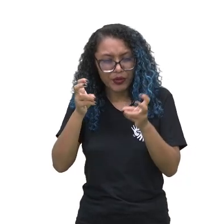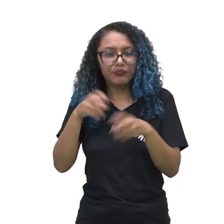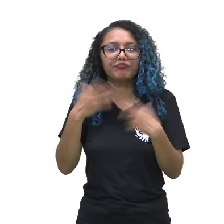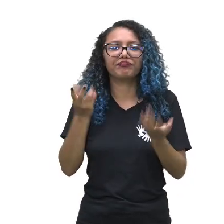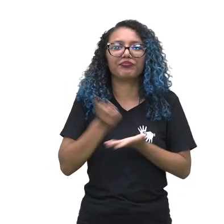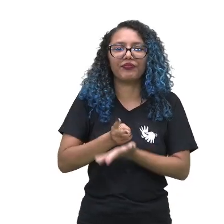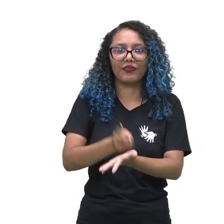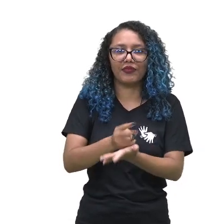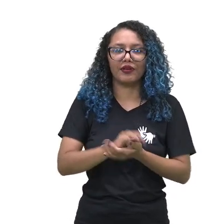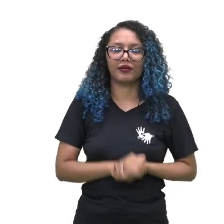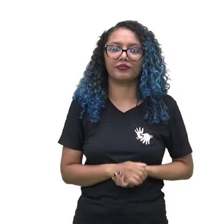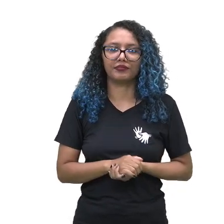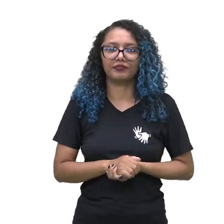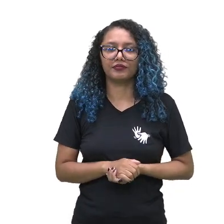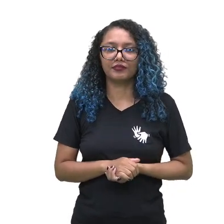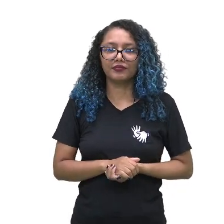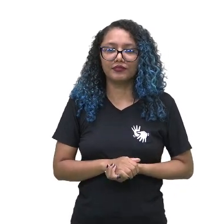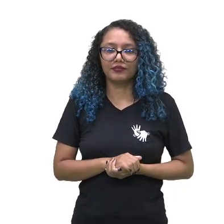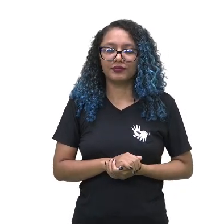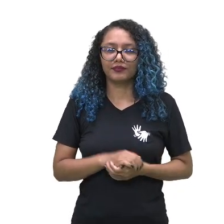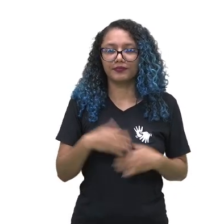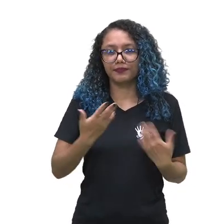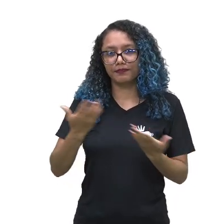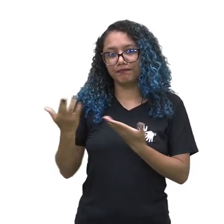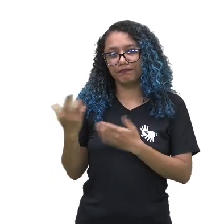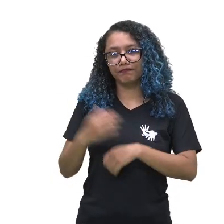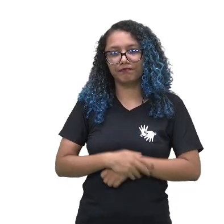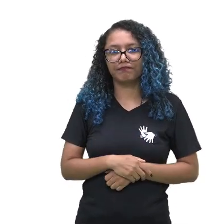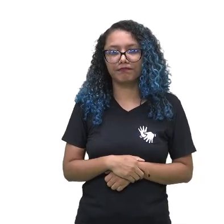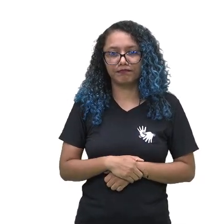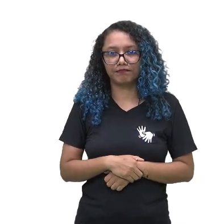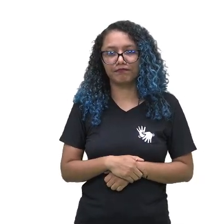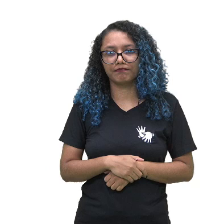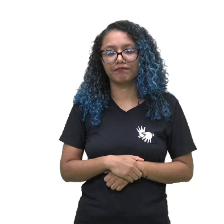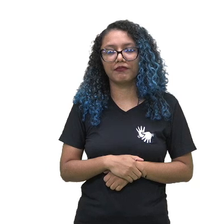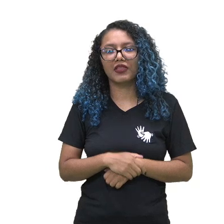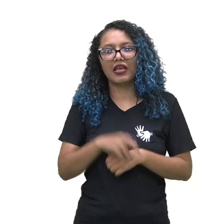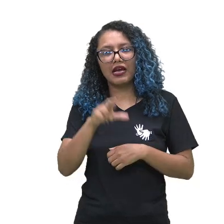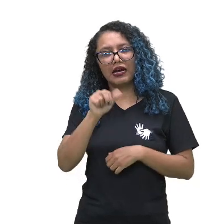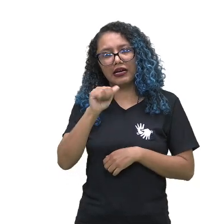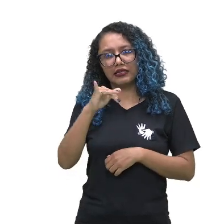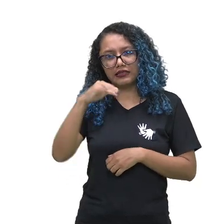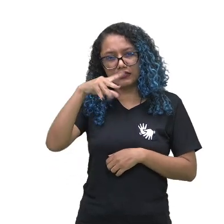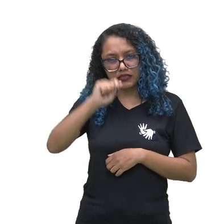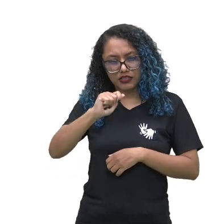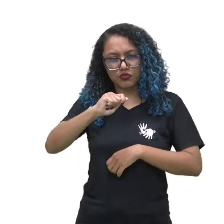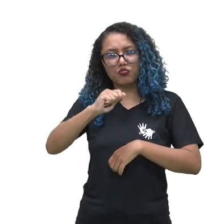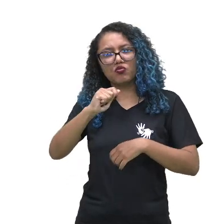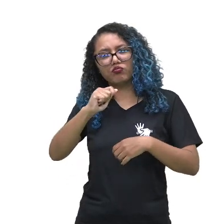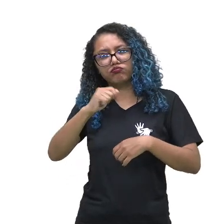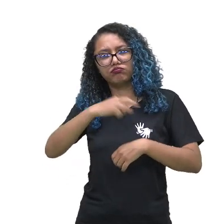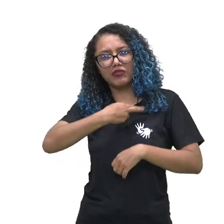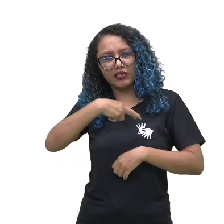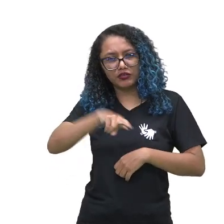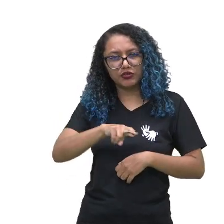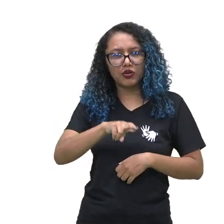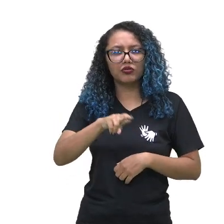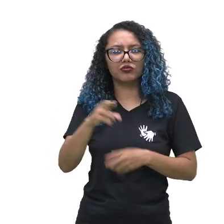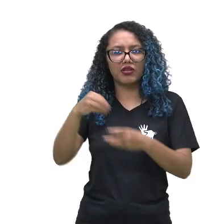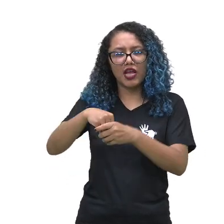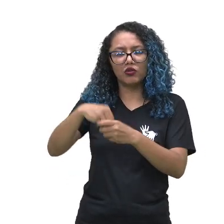vamos continuar com a nossa diversidade? Olha aí, racismo religioso no Amazonas. Isso aí é uma